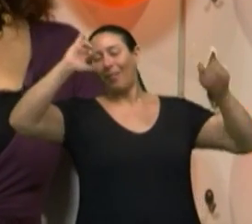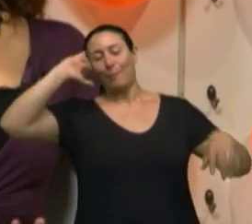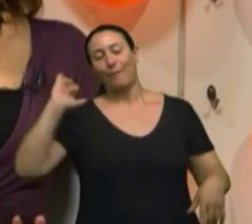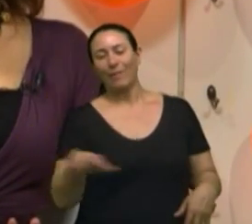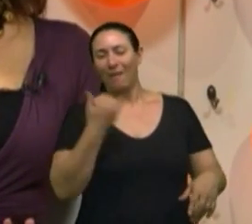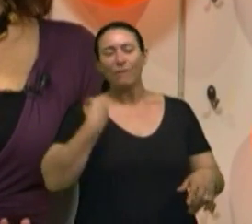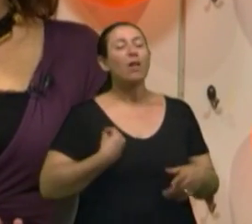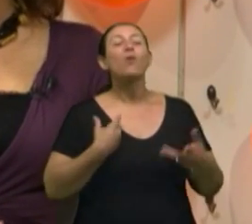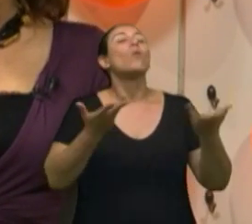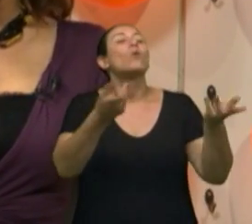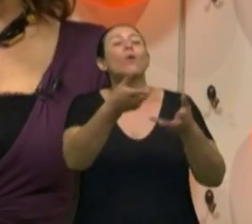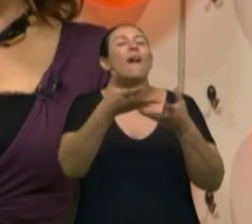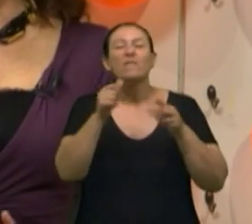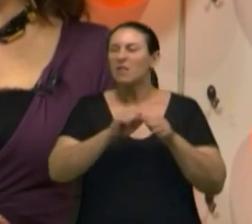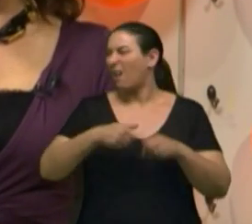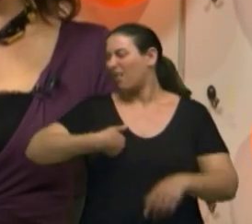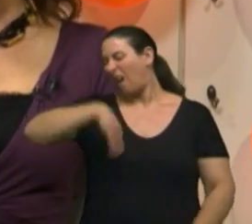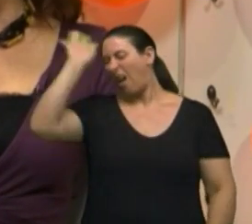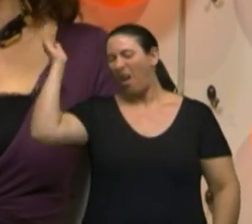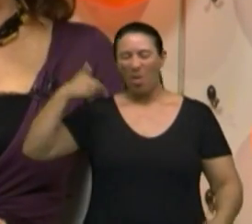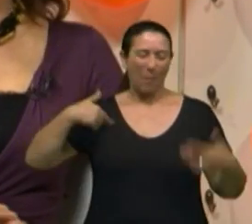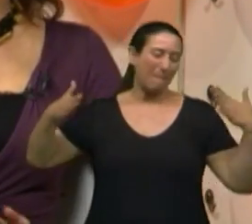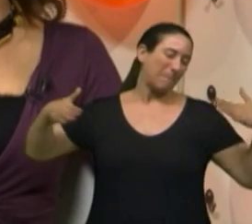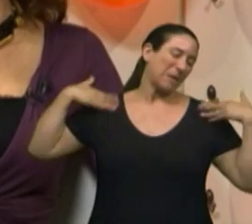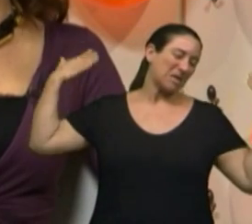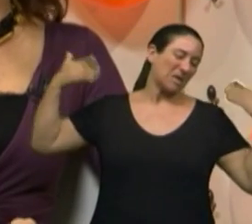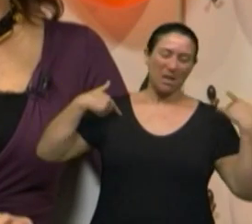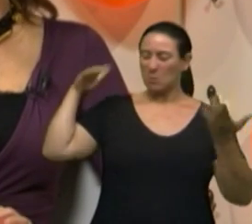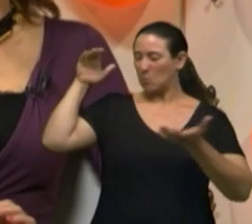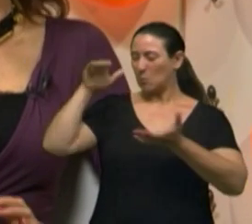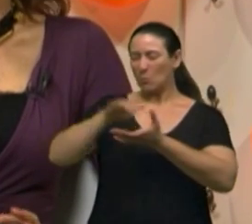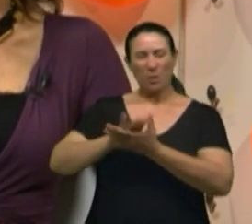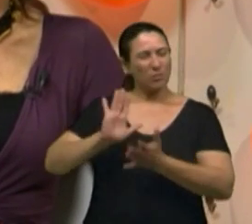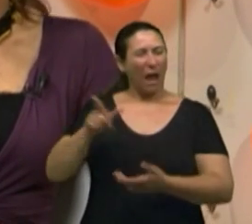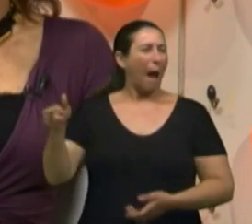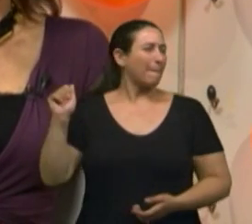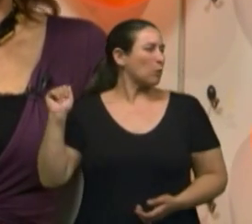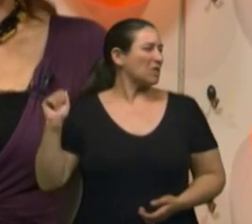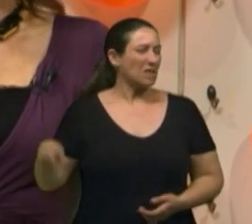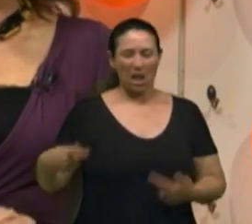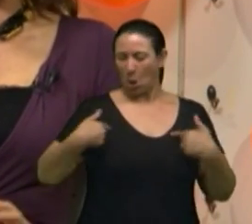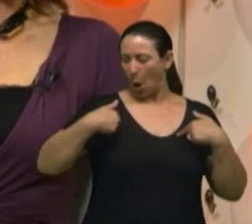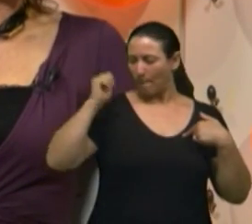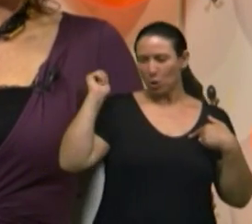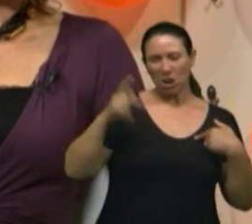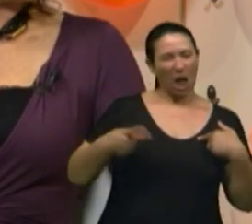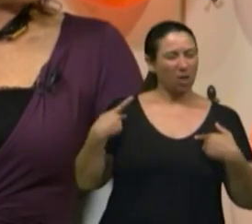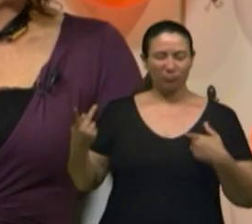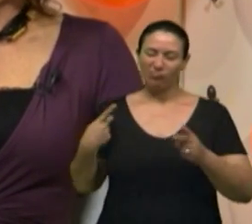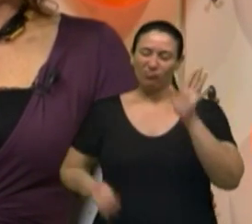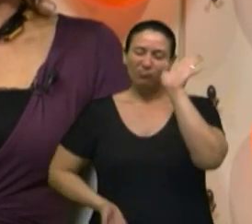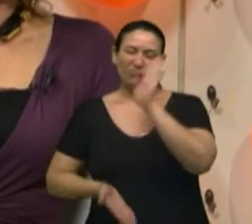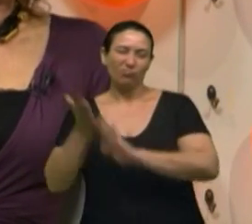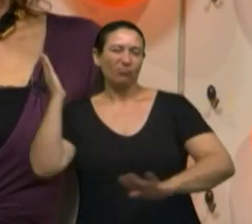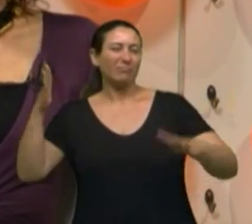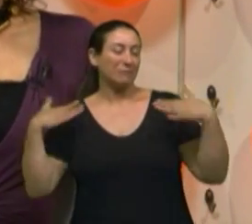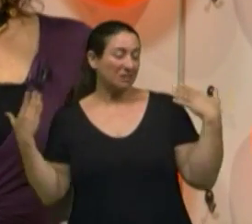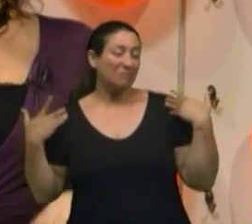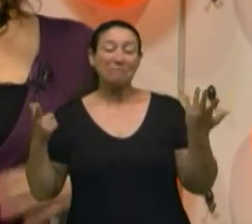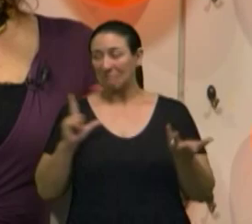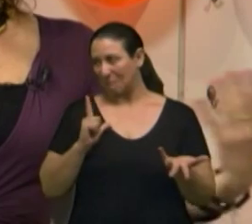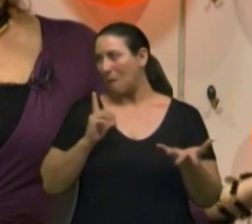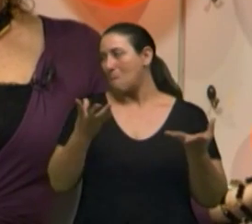O que tu quer fazer da vida? Ah, eu quero passear com a minha esposa, minha esposa já está aposentada, quero aproveitar, né?